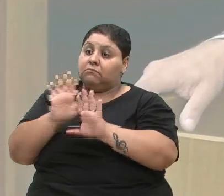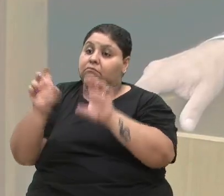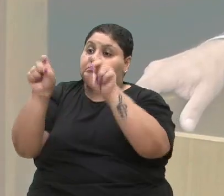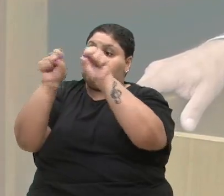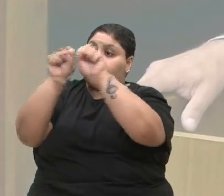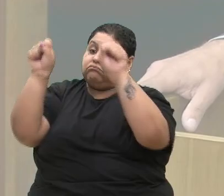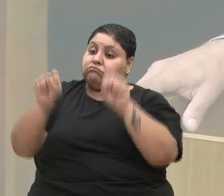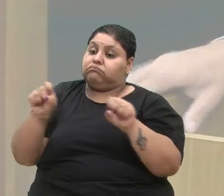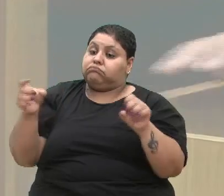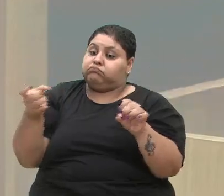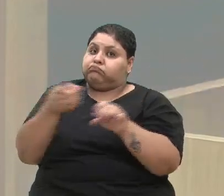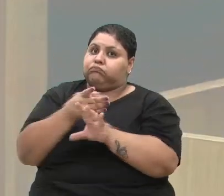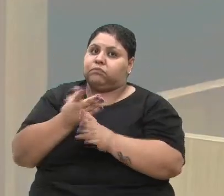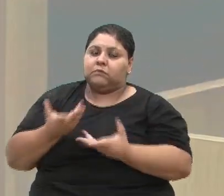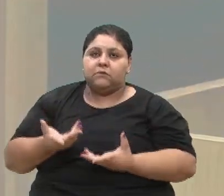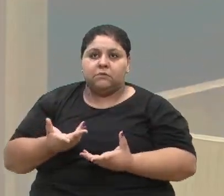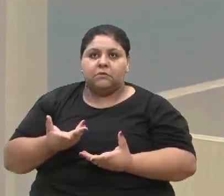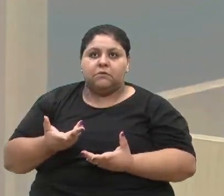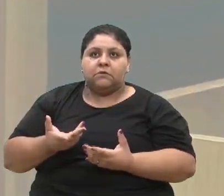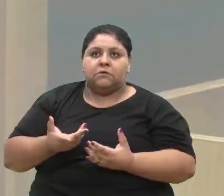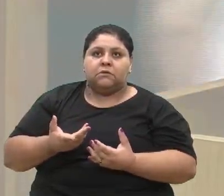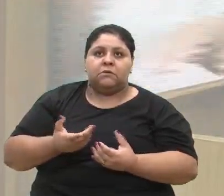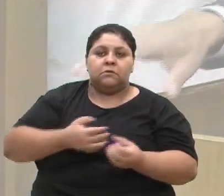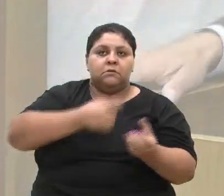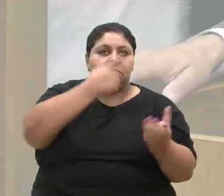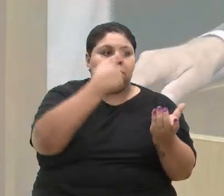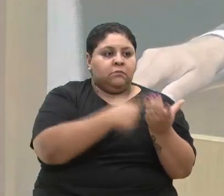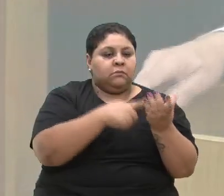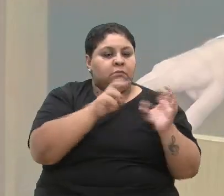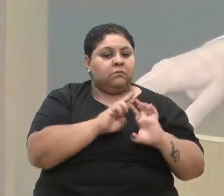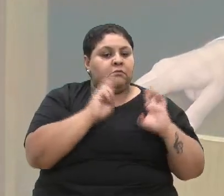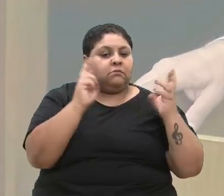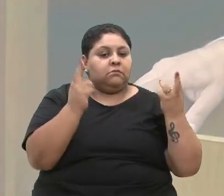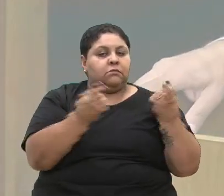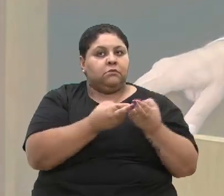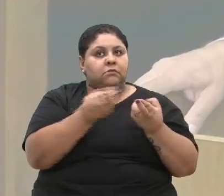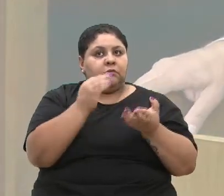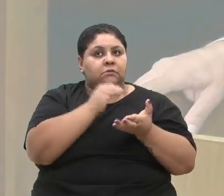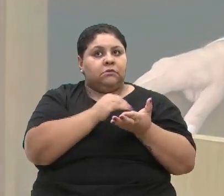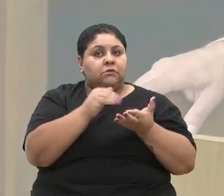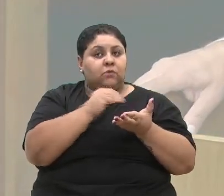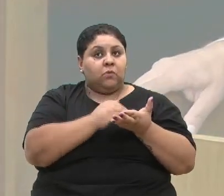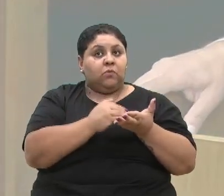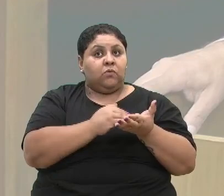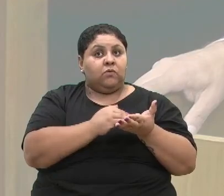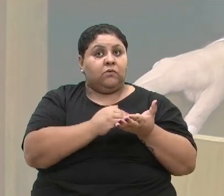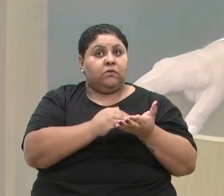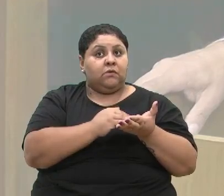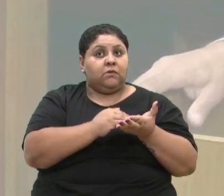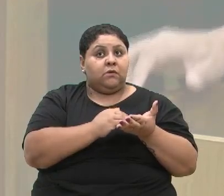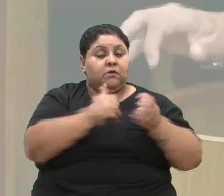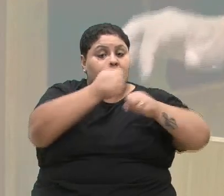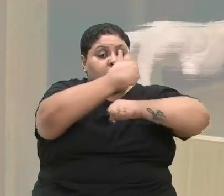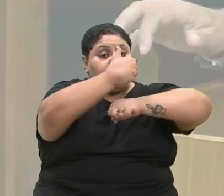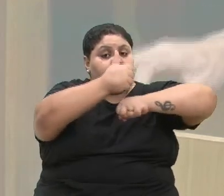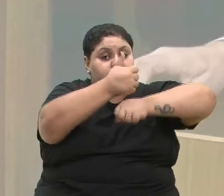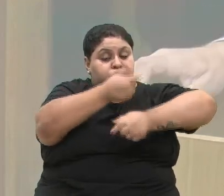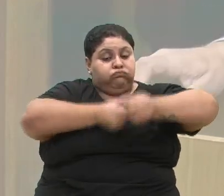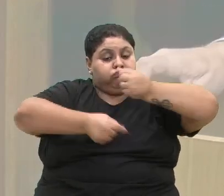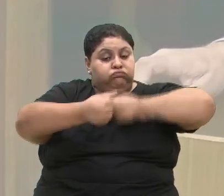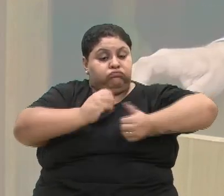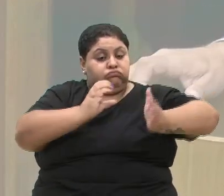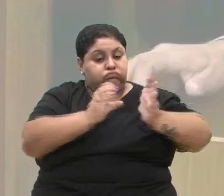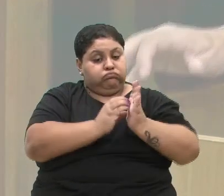ativo. Quando marcamos uma reunião com o secretário da pasta, são agentes administrativos, servidores